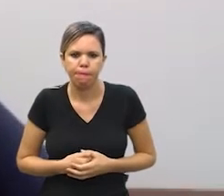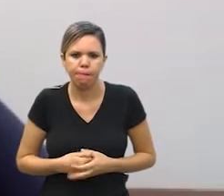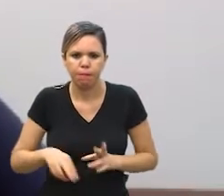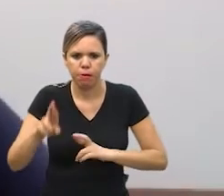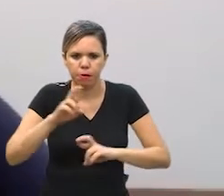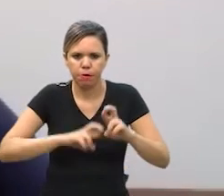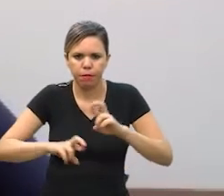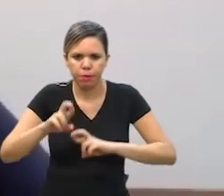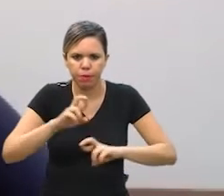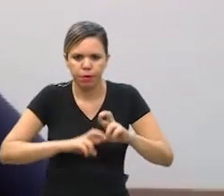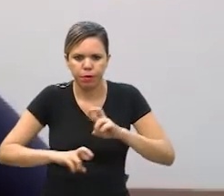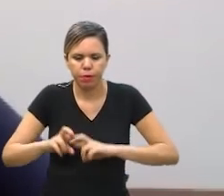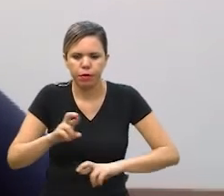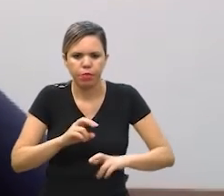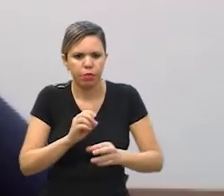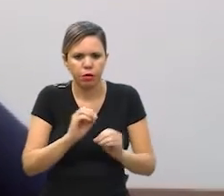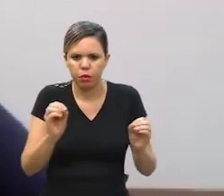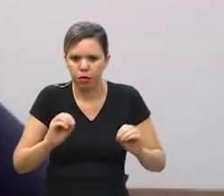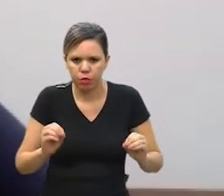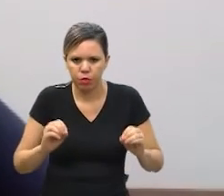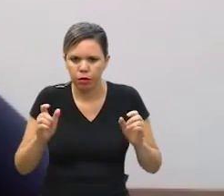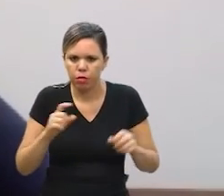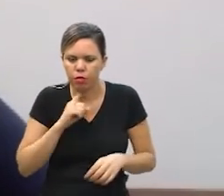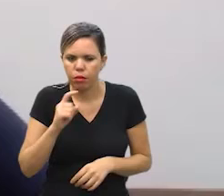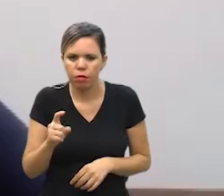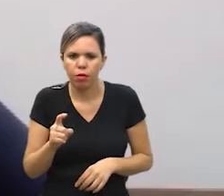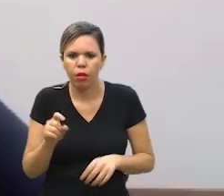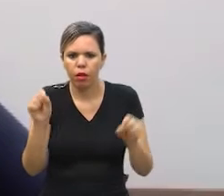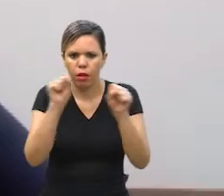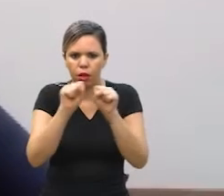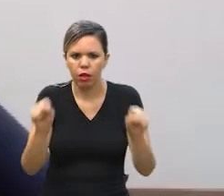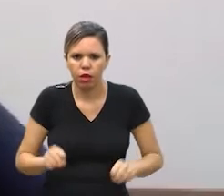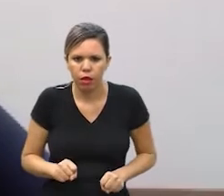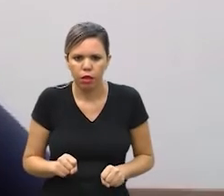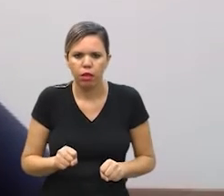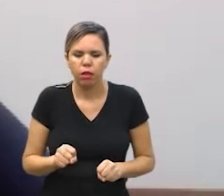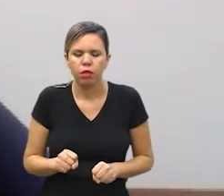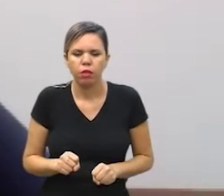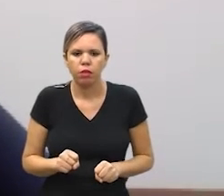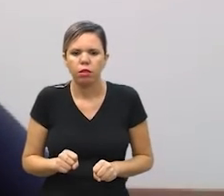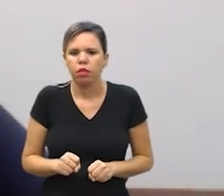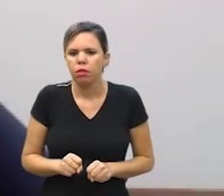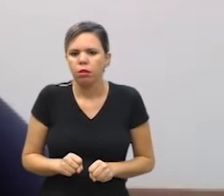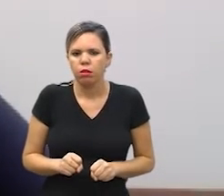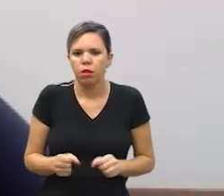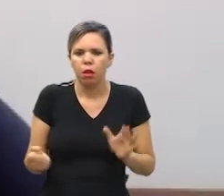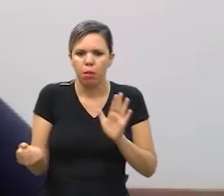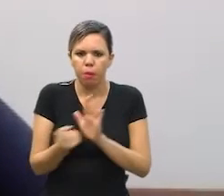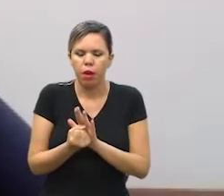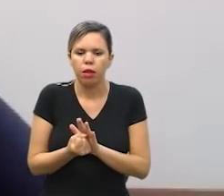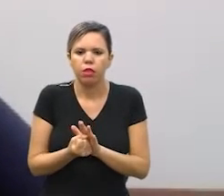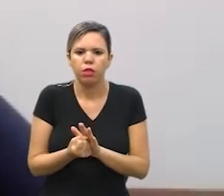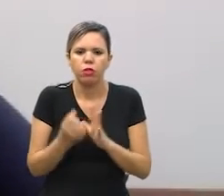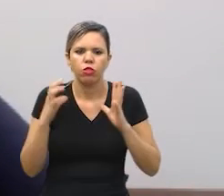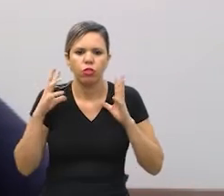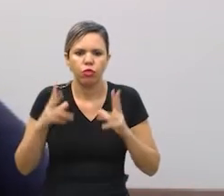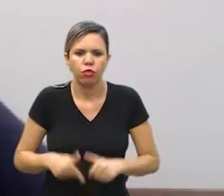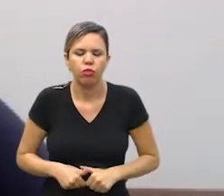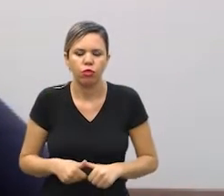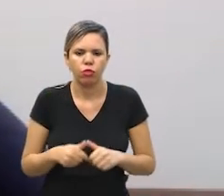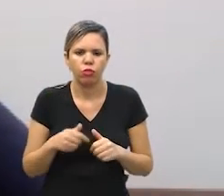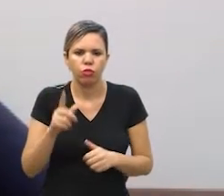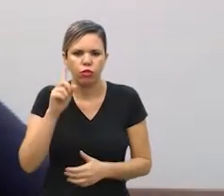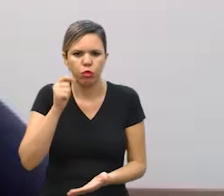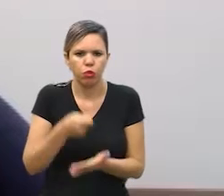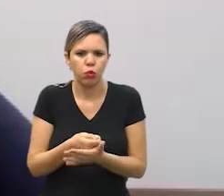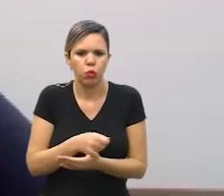checa se realmente por sensores não tem ninguém ali e ativa um sistema que é um sistema patenteado inclusive de desinfecção automática então